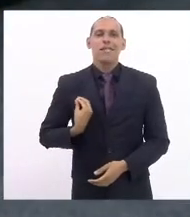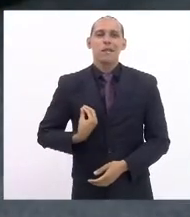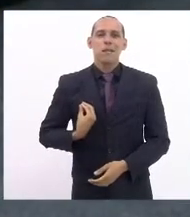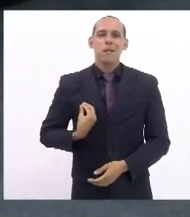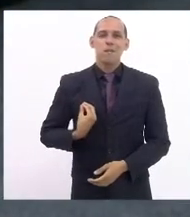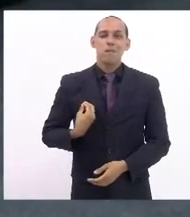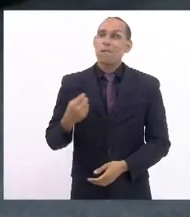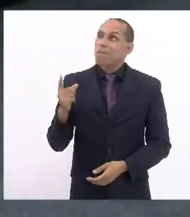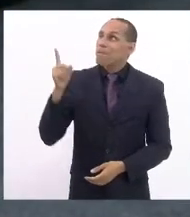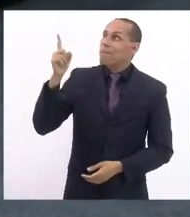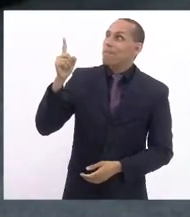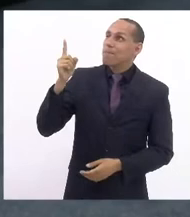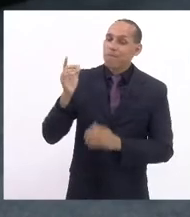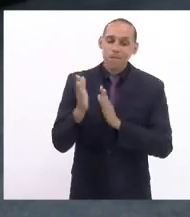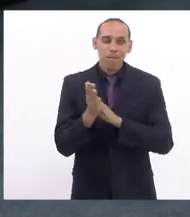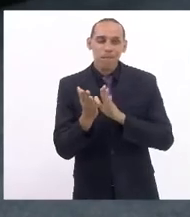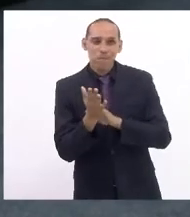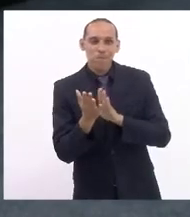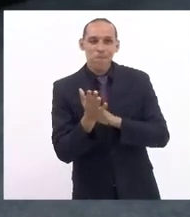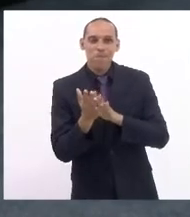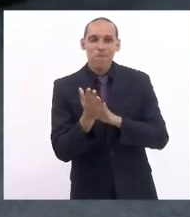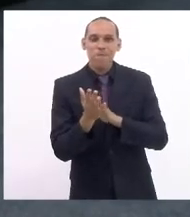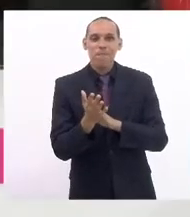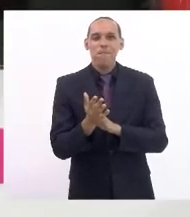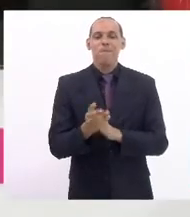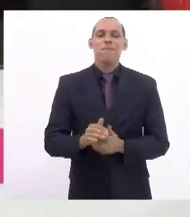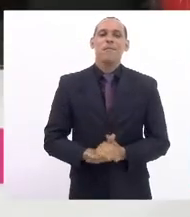céu saudações trabalhistas obrigada